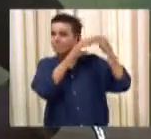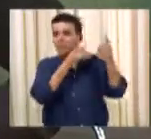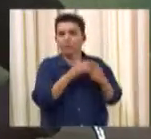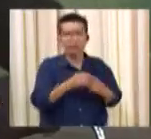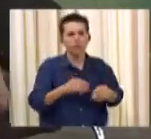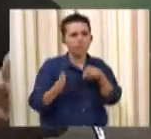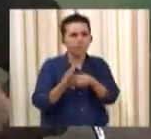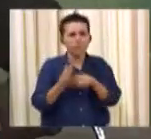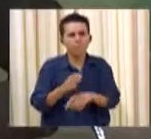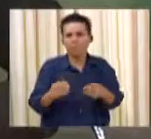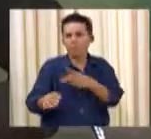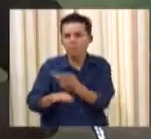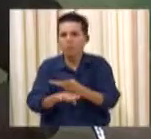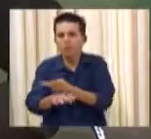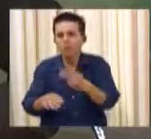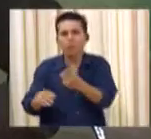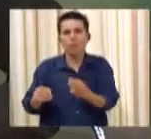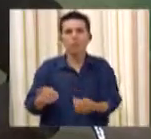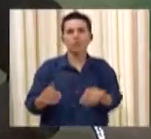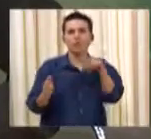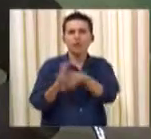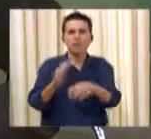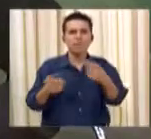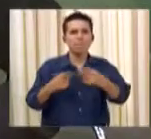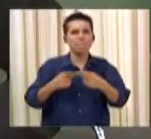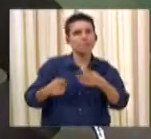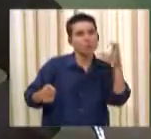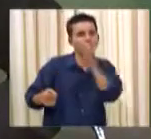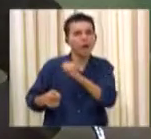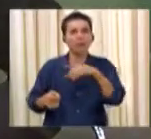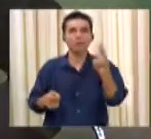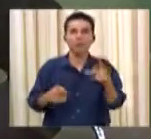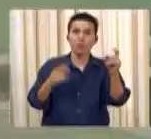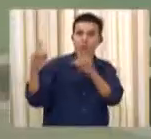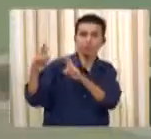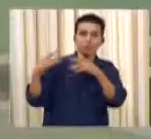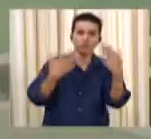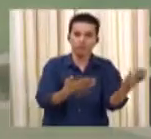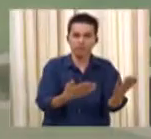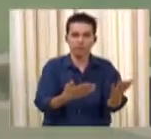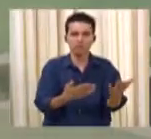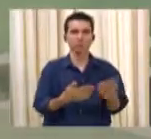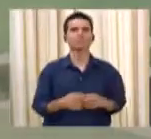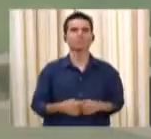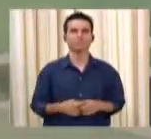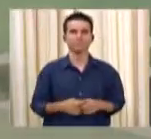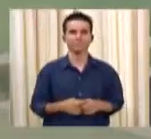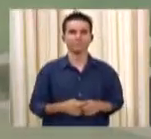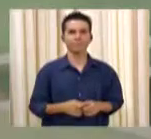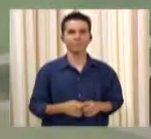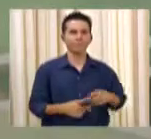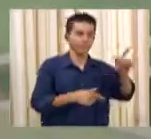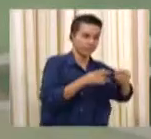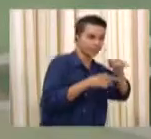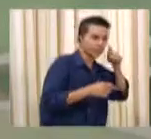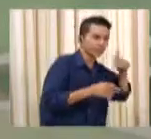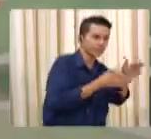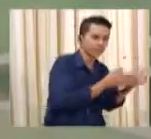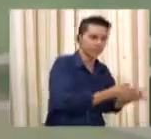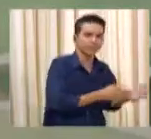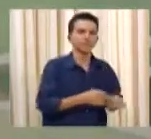médico, um pediatra ou um otorrinolaringologista para as medidas pré-cabrigas. No bloco anterior, a doutora Mariana falou,